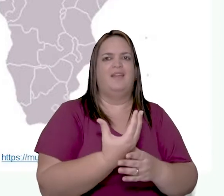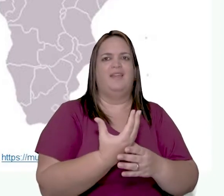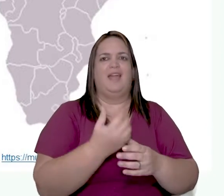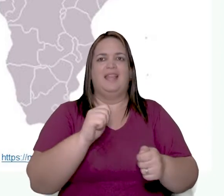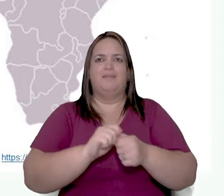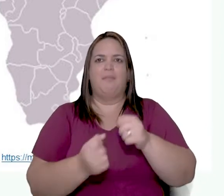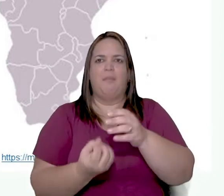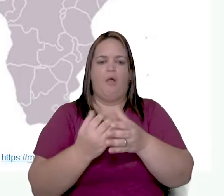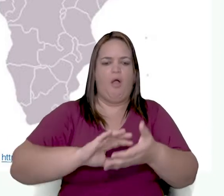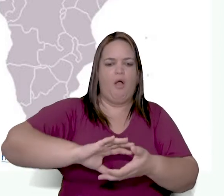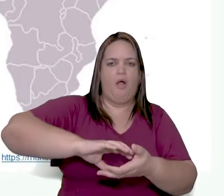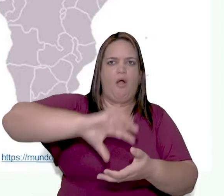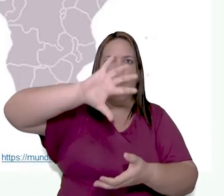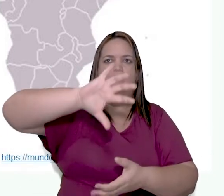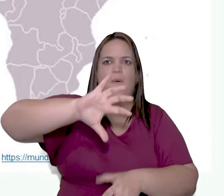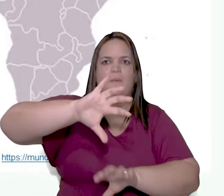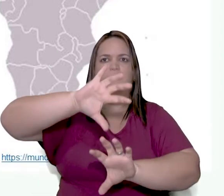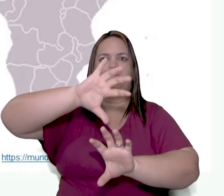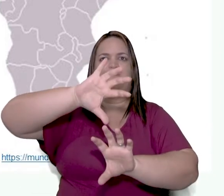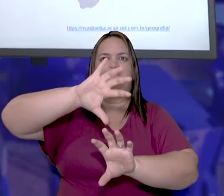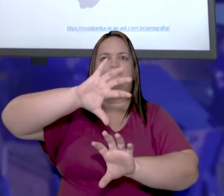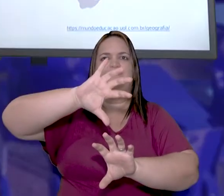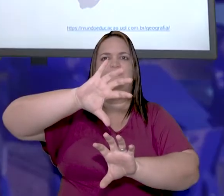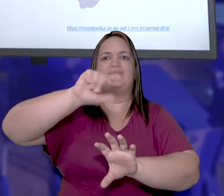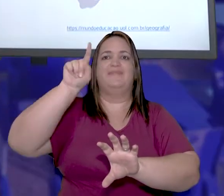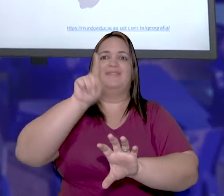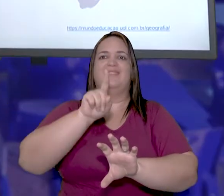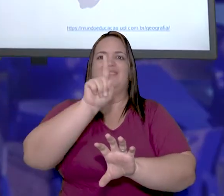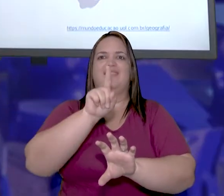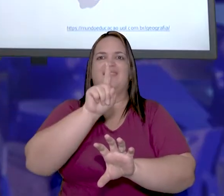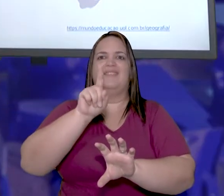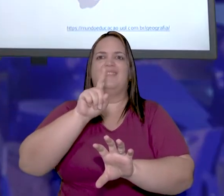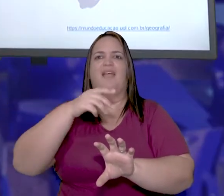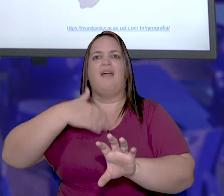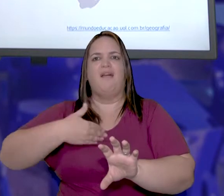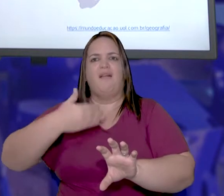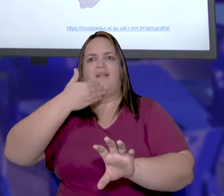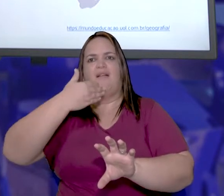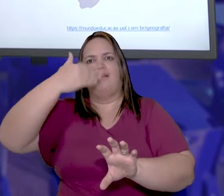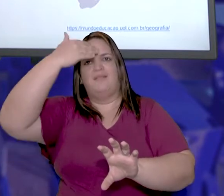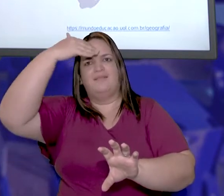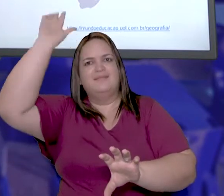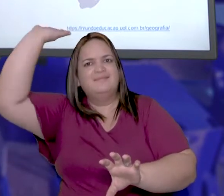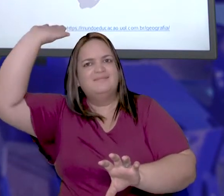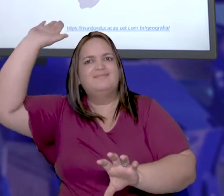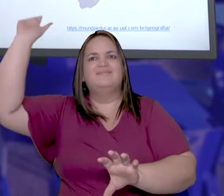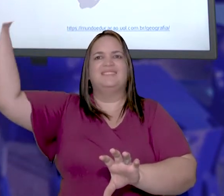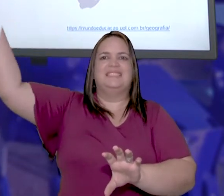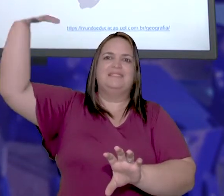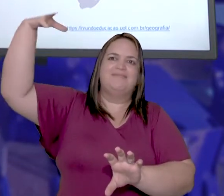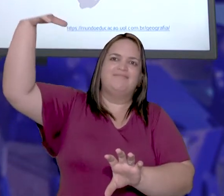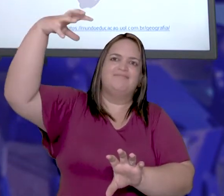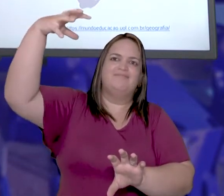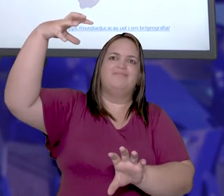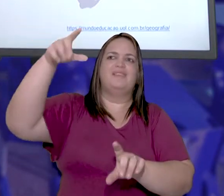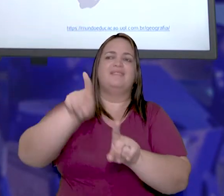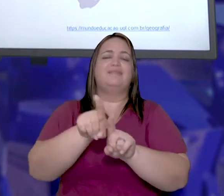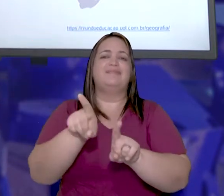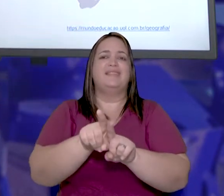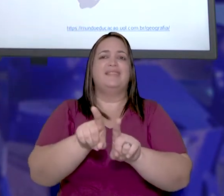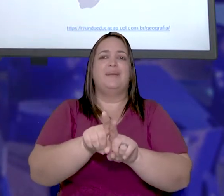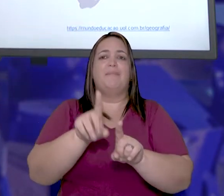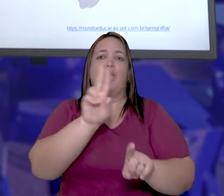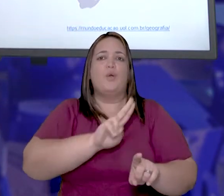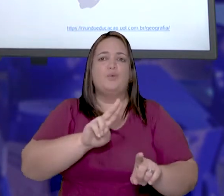critério foi utilizado para fazer essas duas divisões, ou seja, através da influência